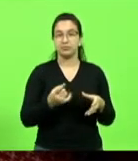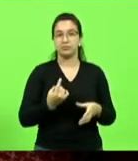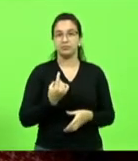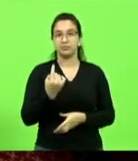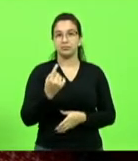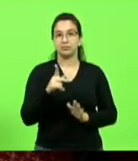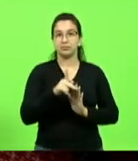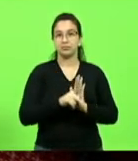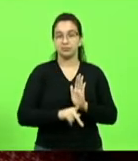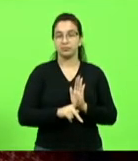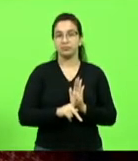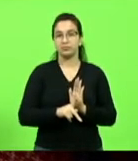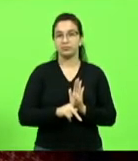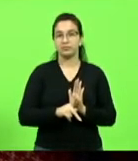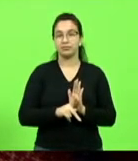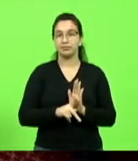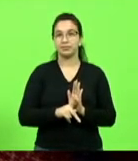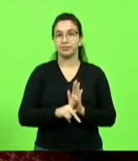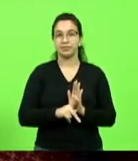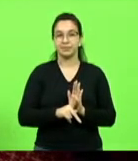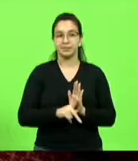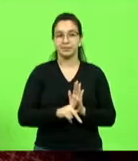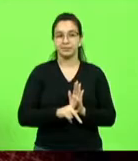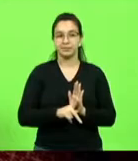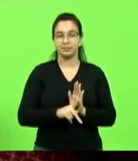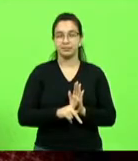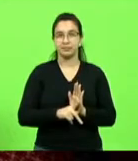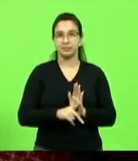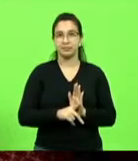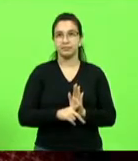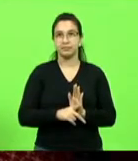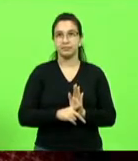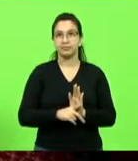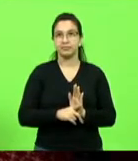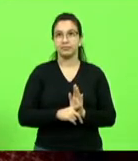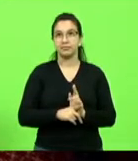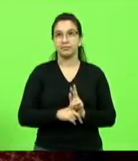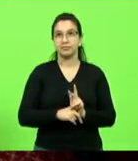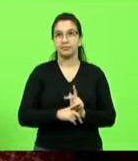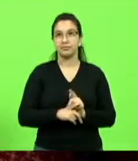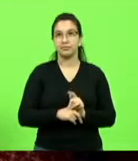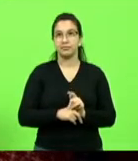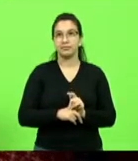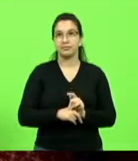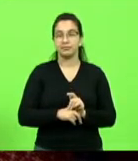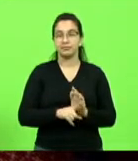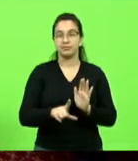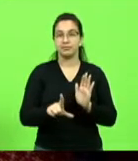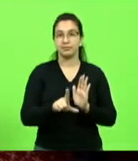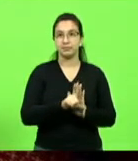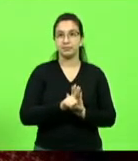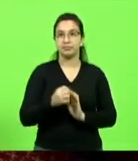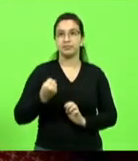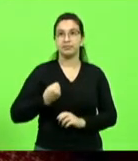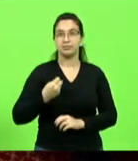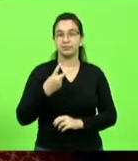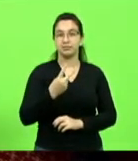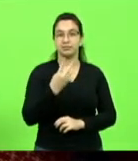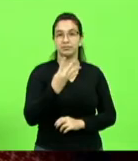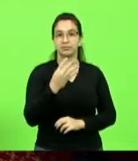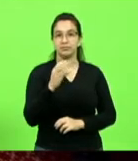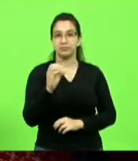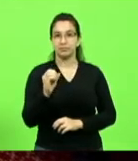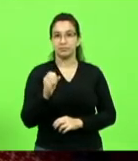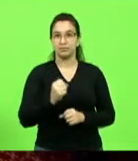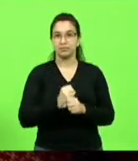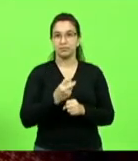em lei nº 242, 2021.